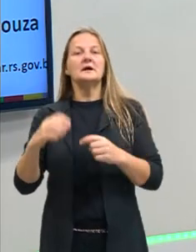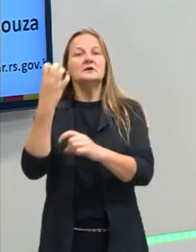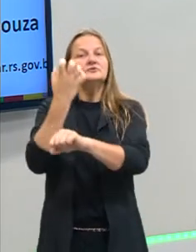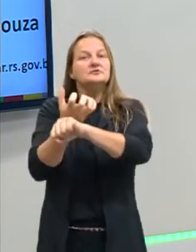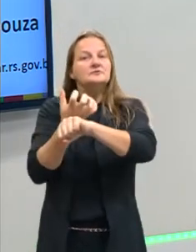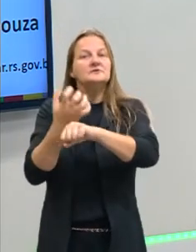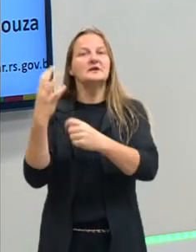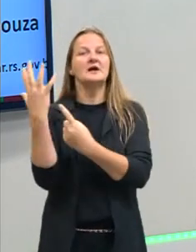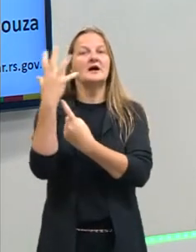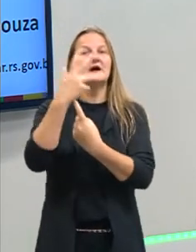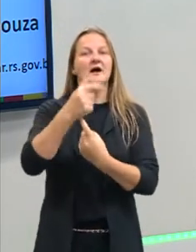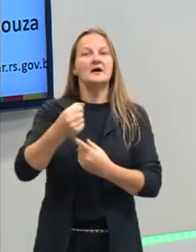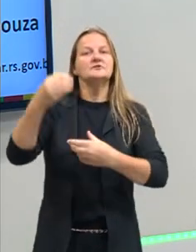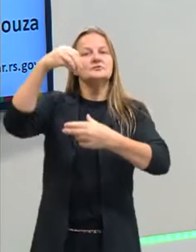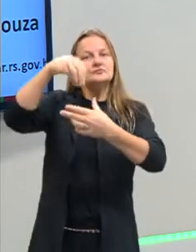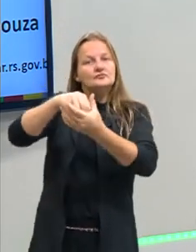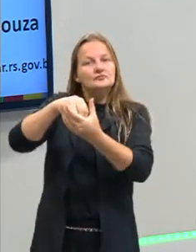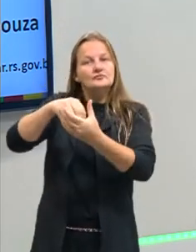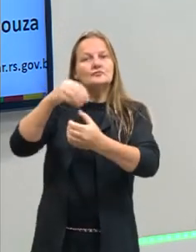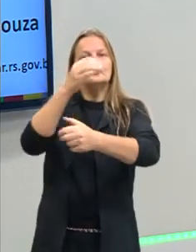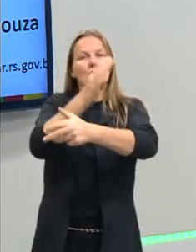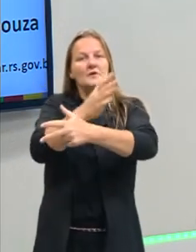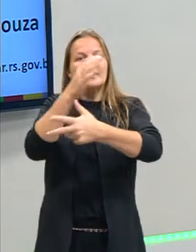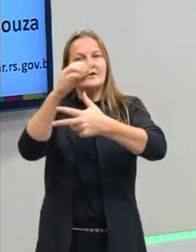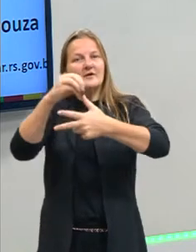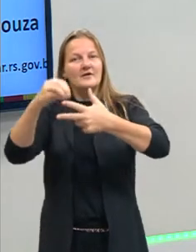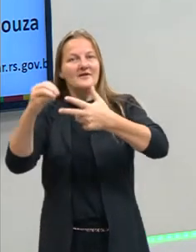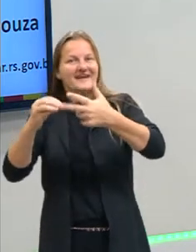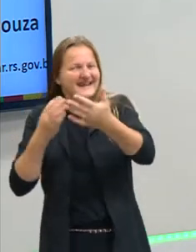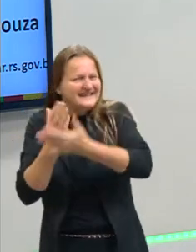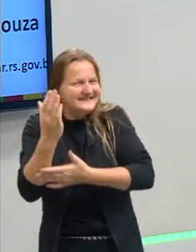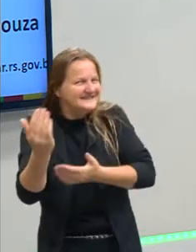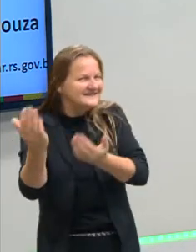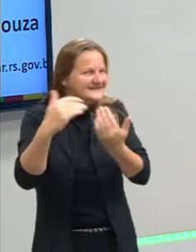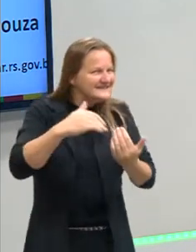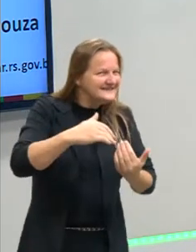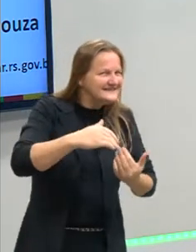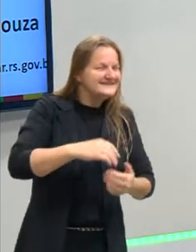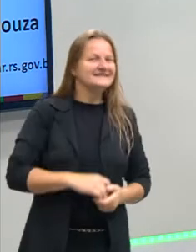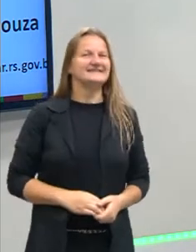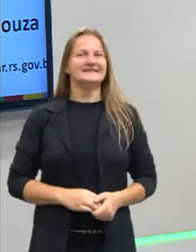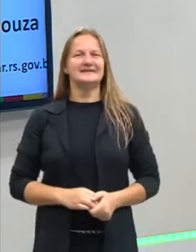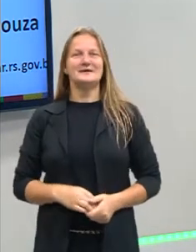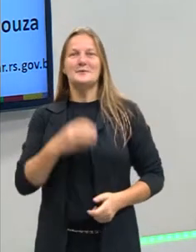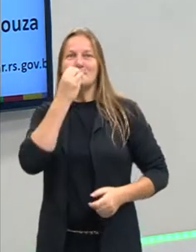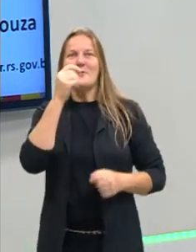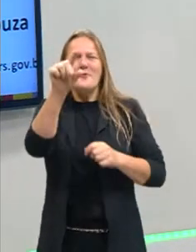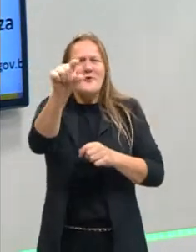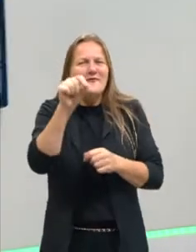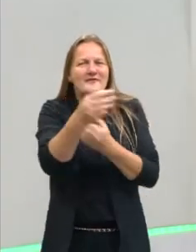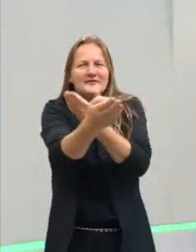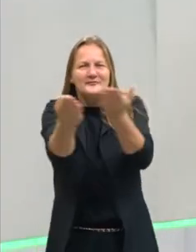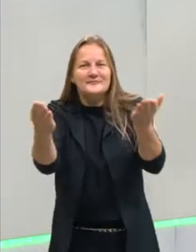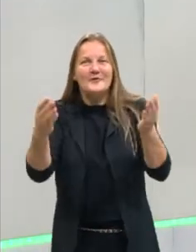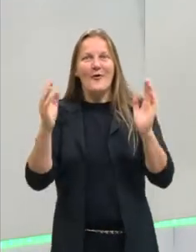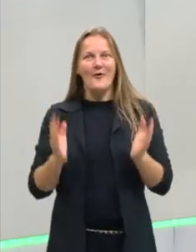de artes dentro do projeto Prenem. E aí, partiu passar? Bom, eu te convido então para hoje, na nossa primeira